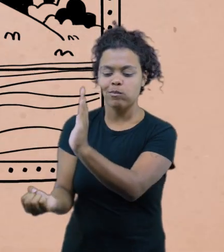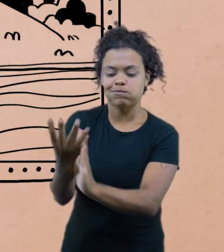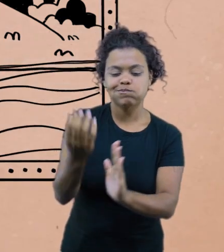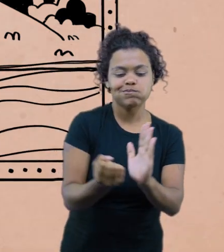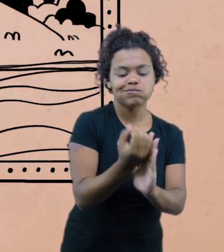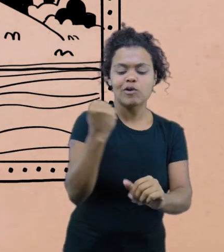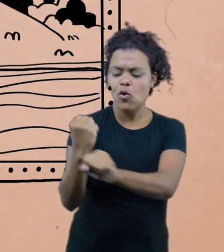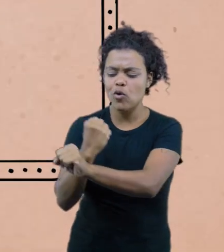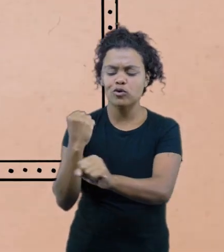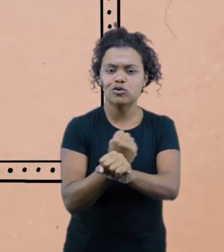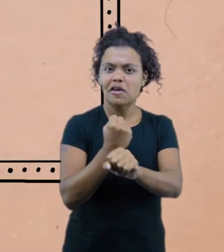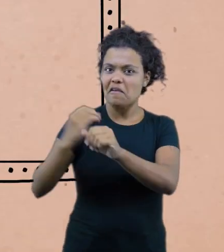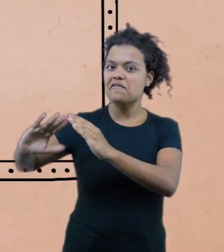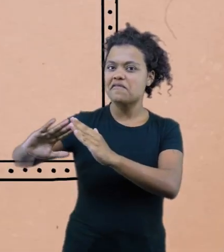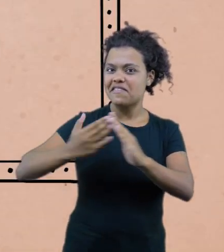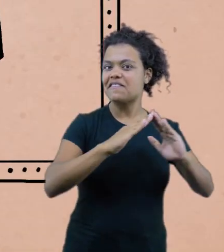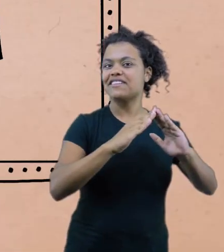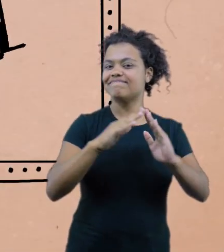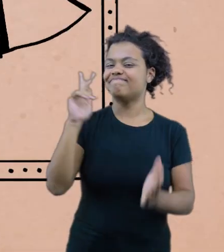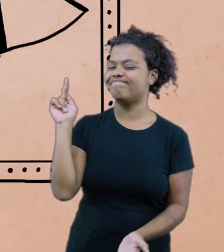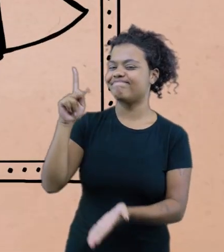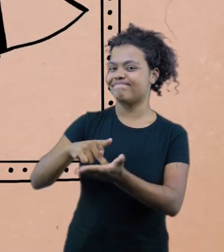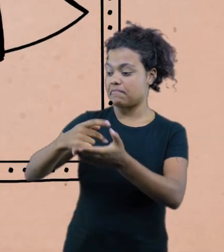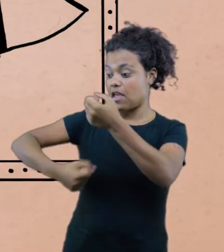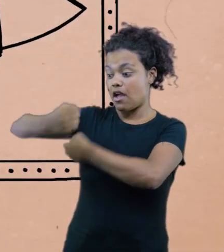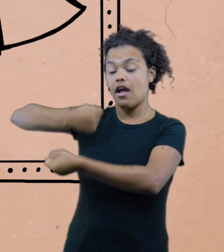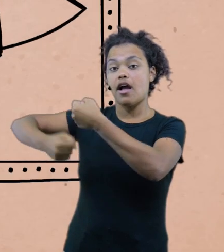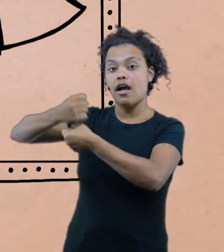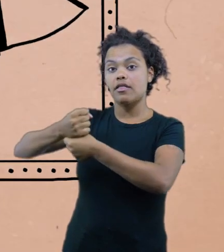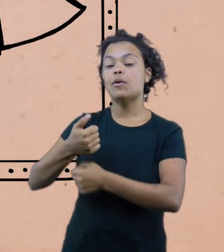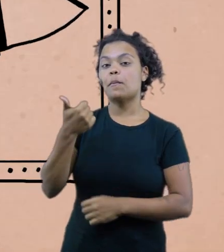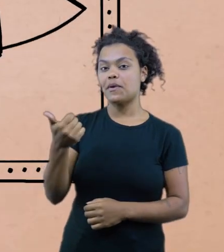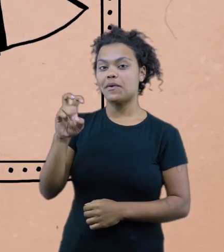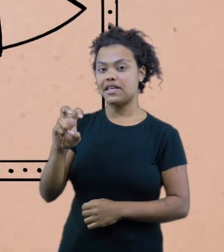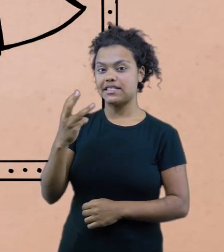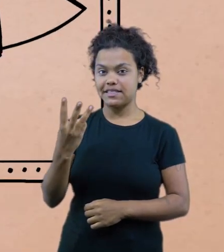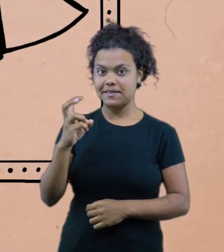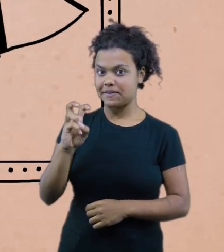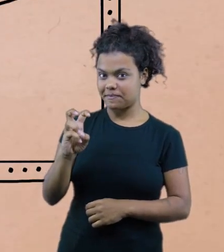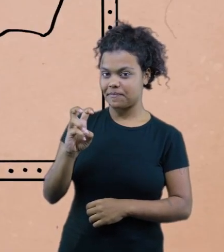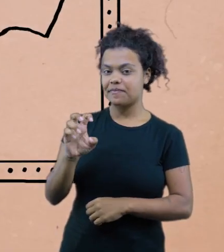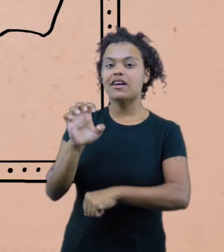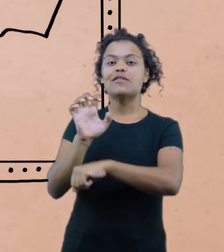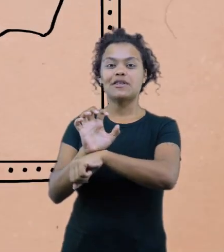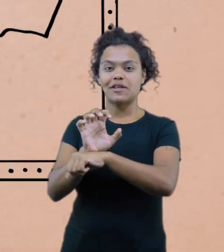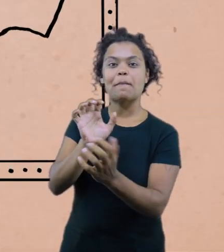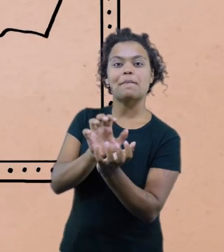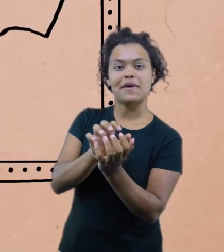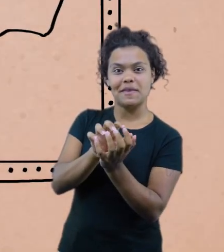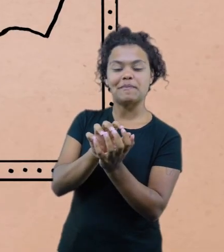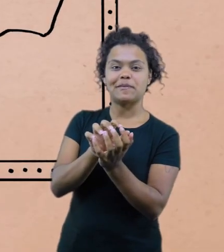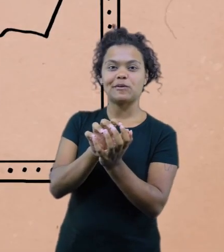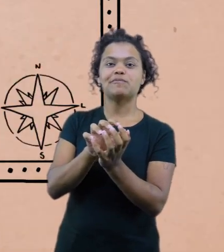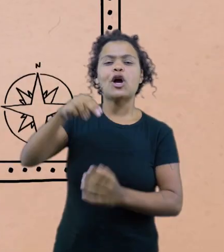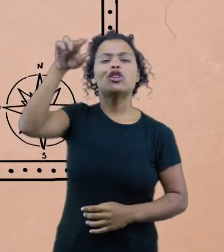uma vila! E era mesmo, o ano era 1535. E no estado de